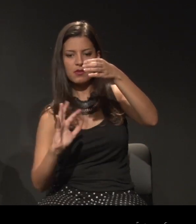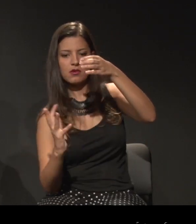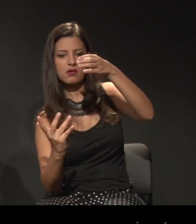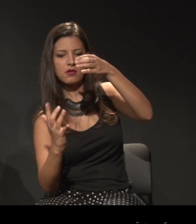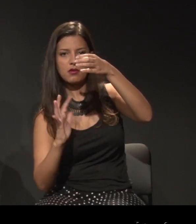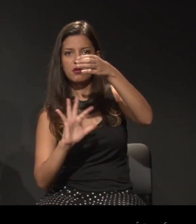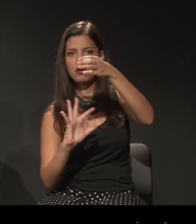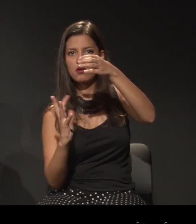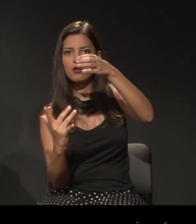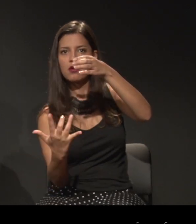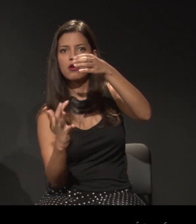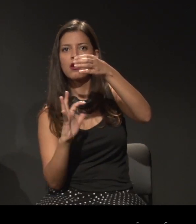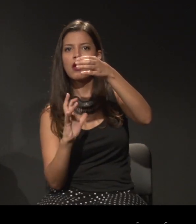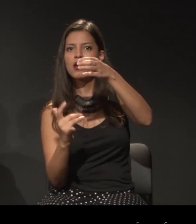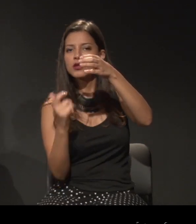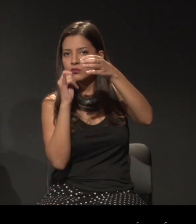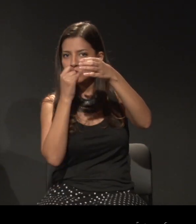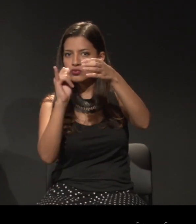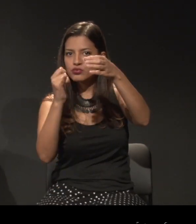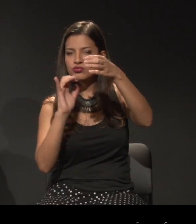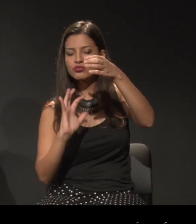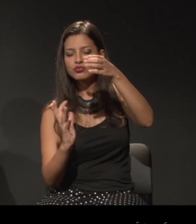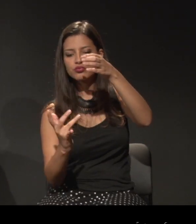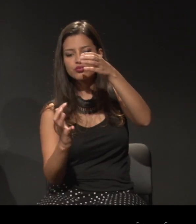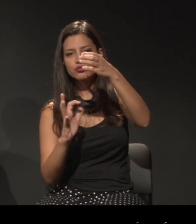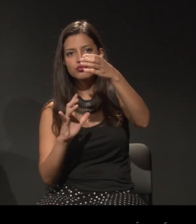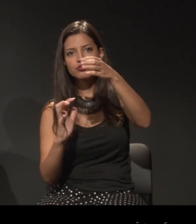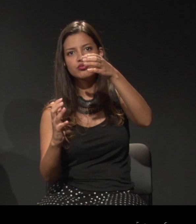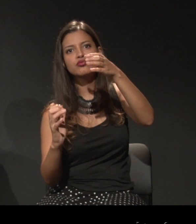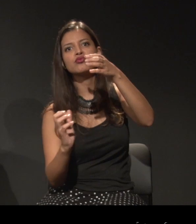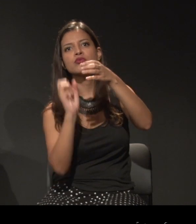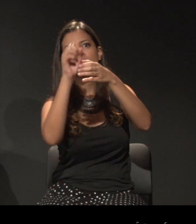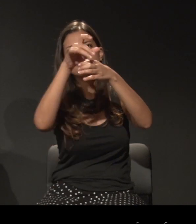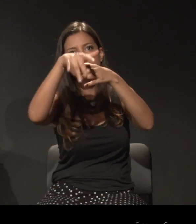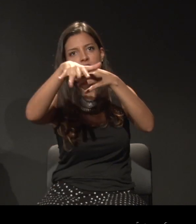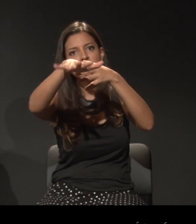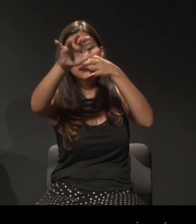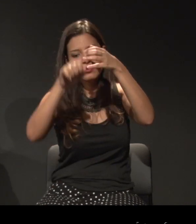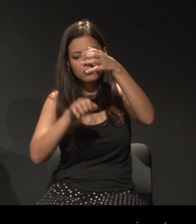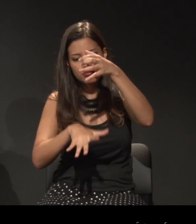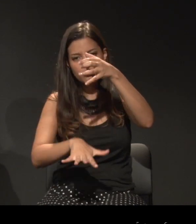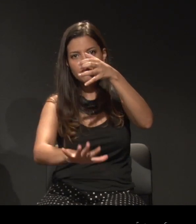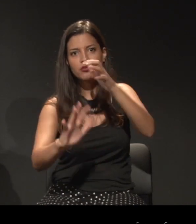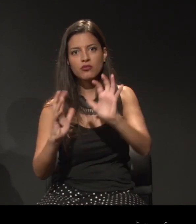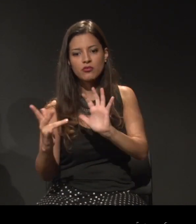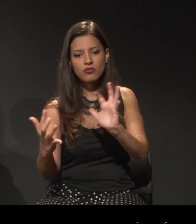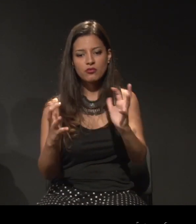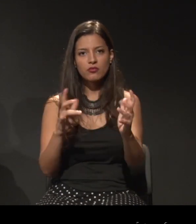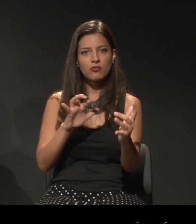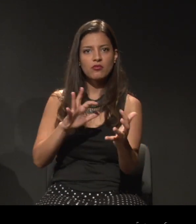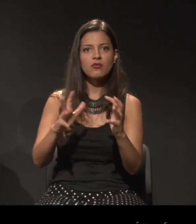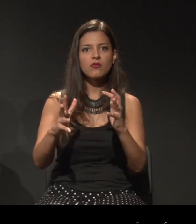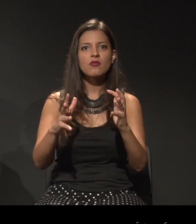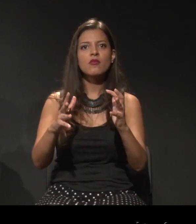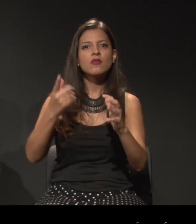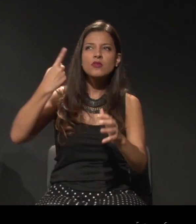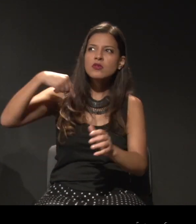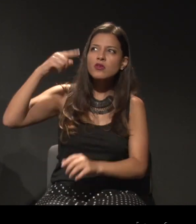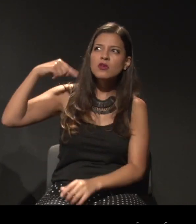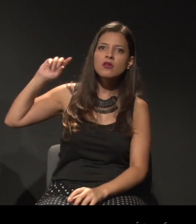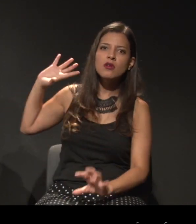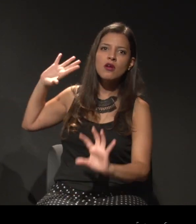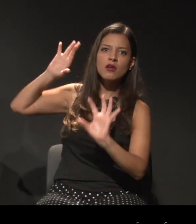circularidade, gerava energeticamente uma possibilidade de religação, de